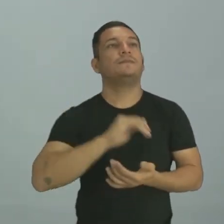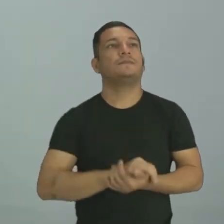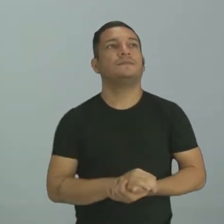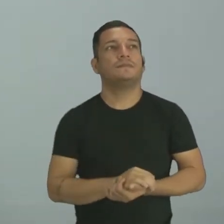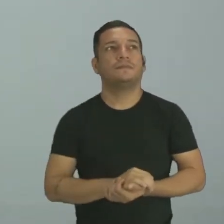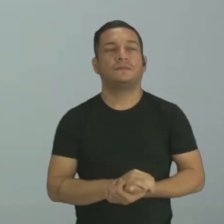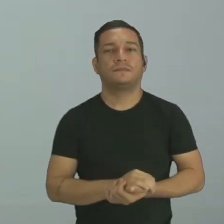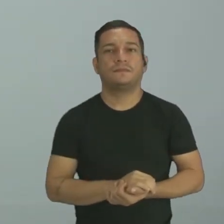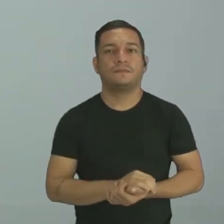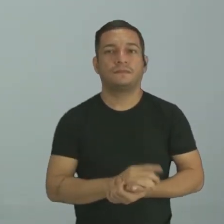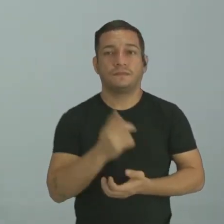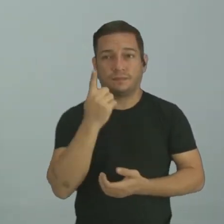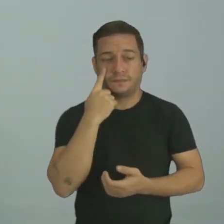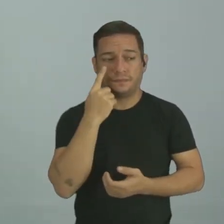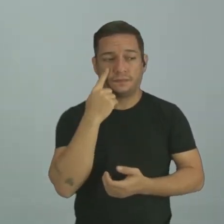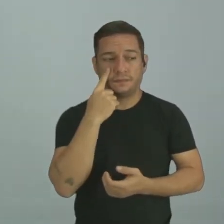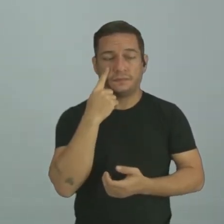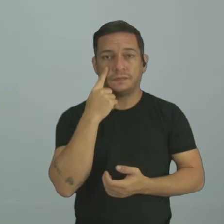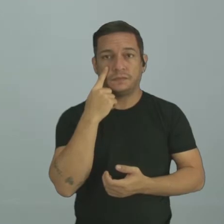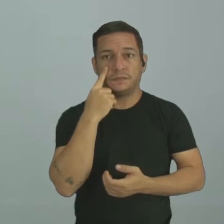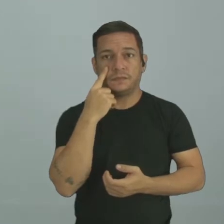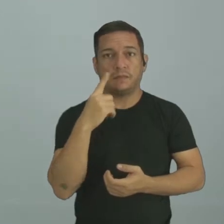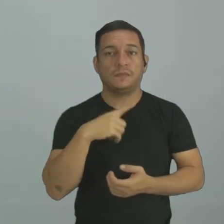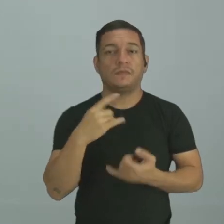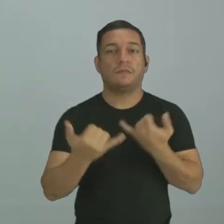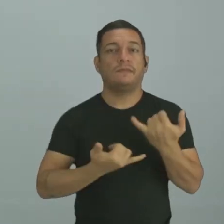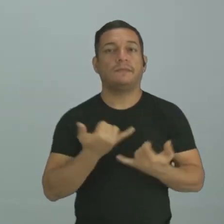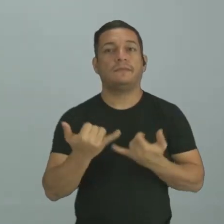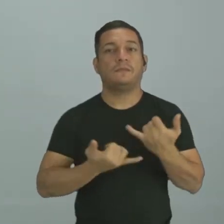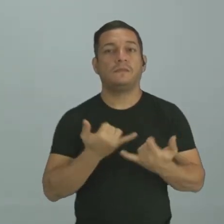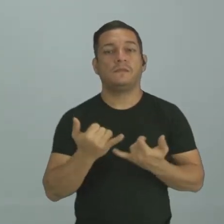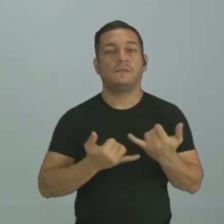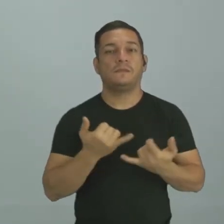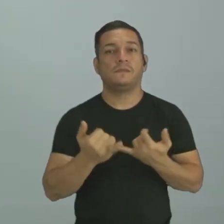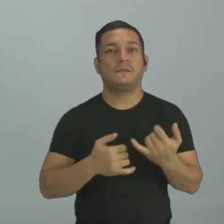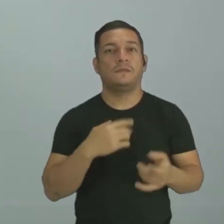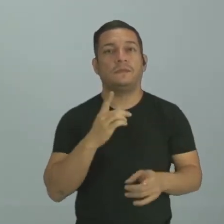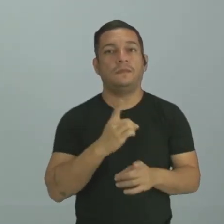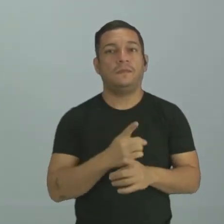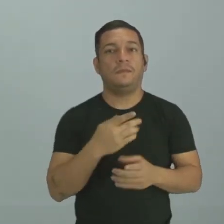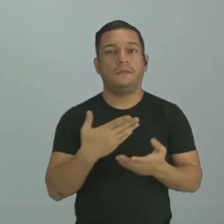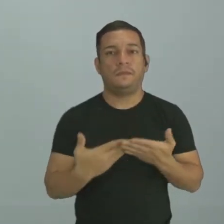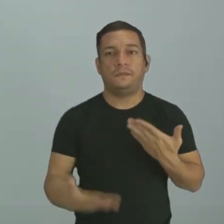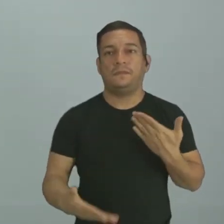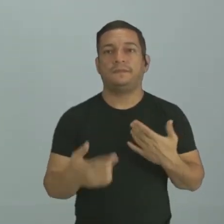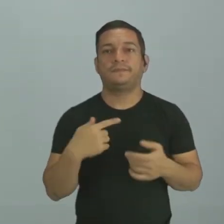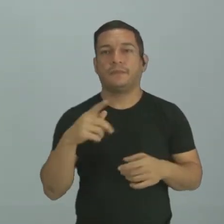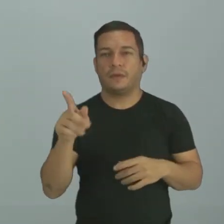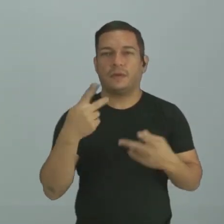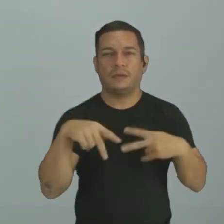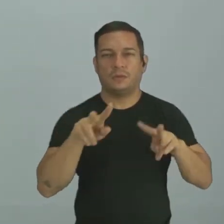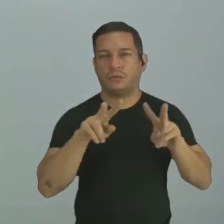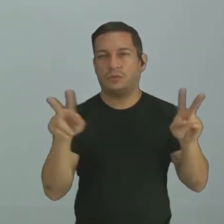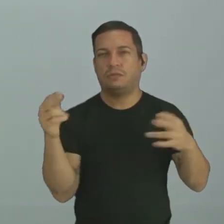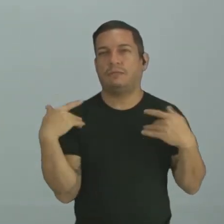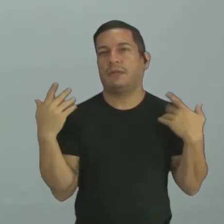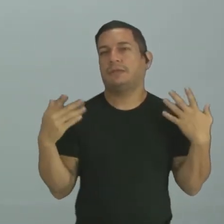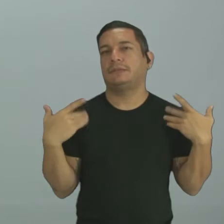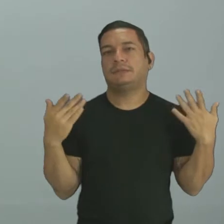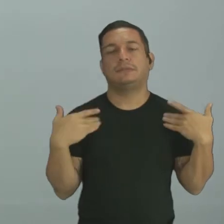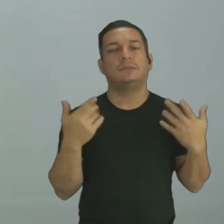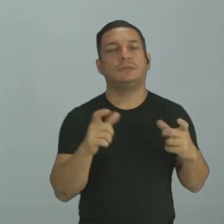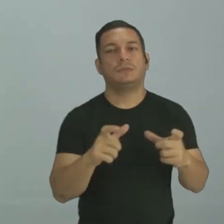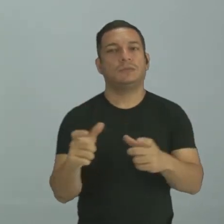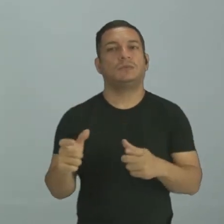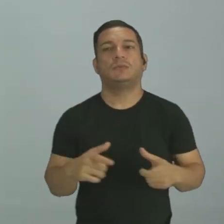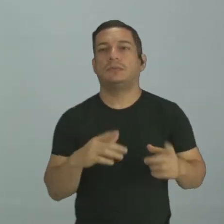Aqui, ó, fizeram uma brincadeira com o achados e perdidos. Quando você está no shopping, ou você está em algum